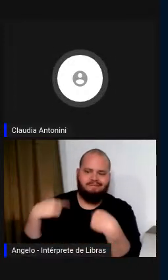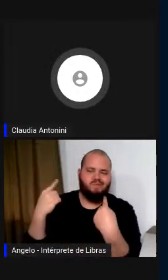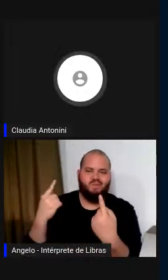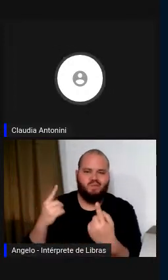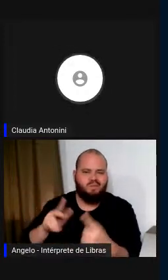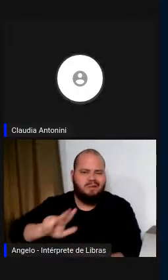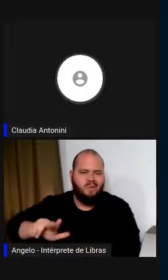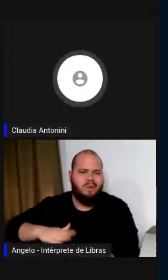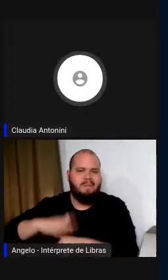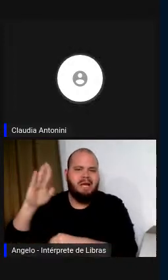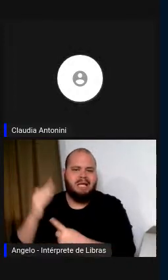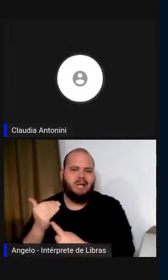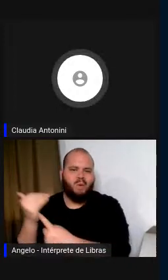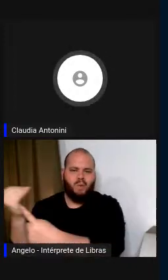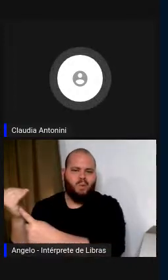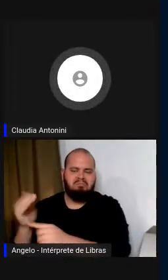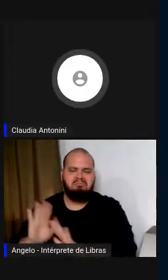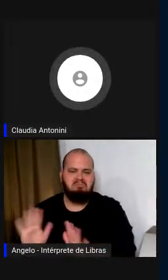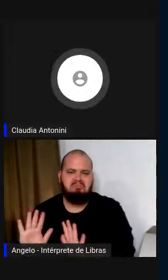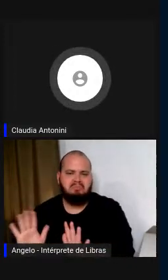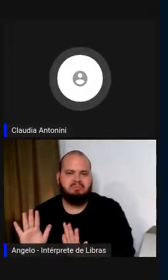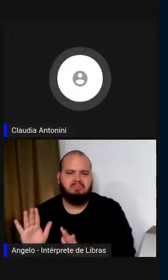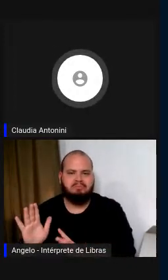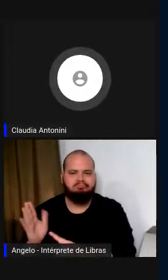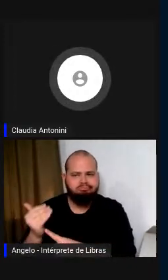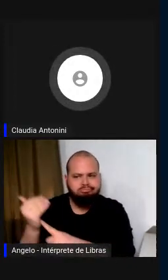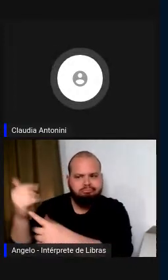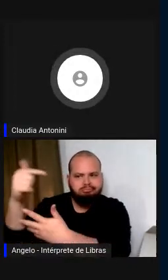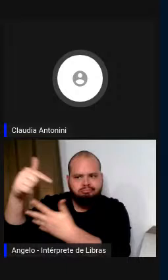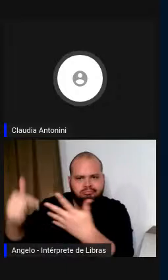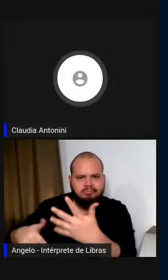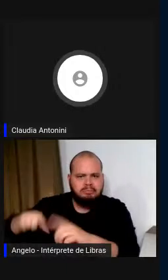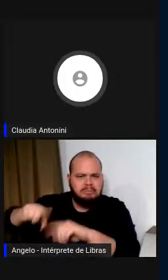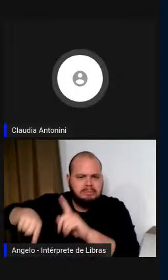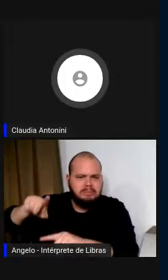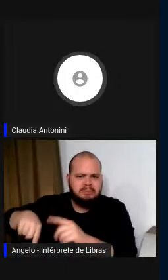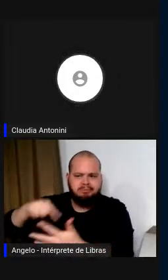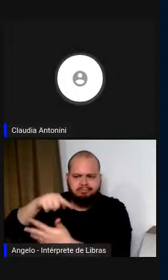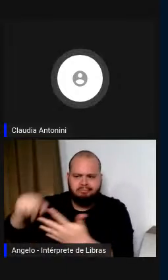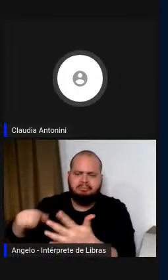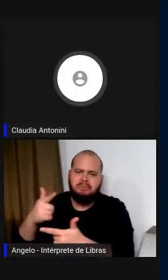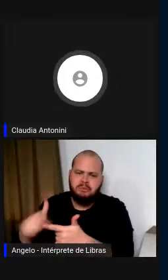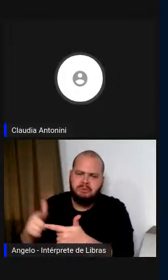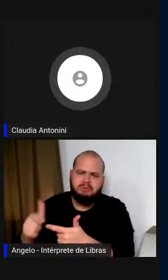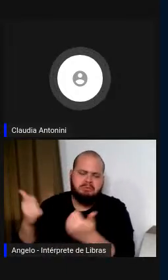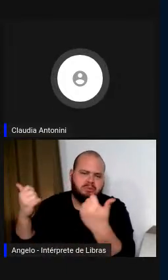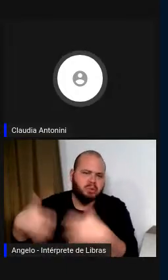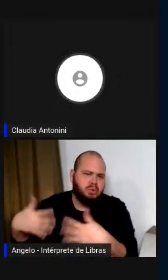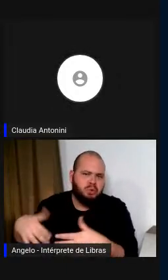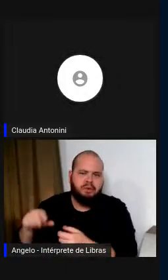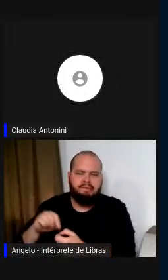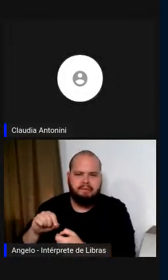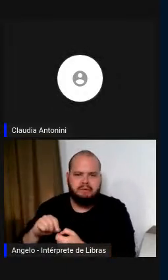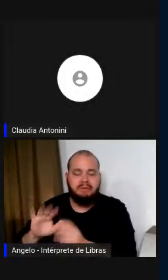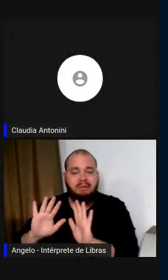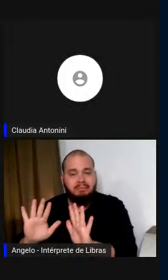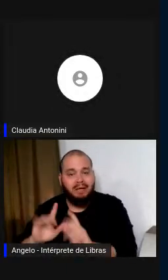tecnológicos, as tecnologias têm mil problemas para resolver, mas é um desafio